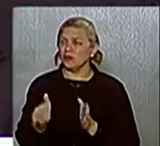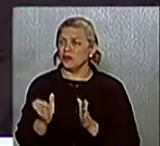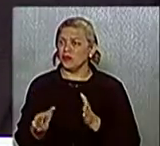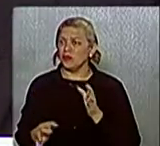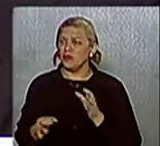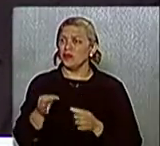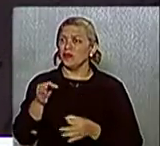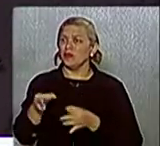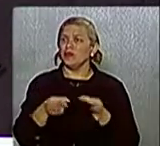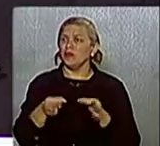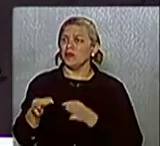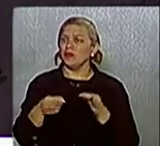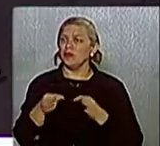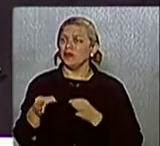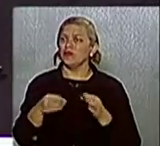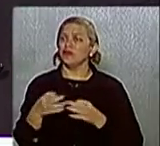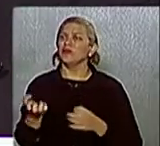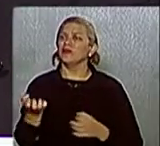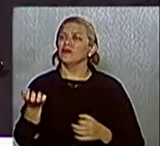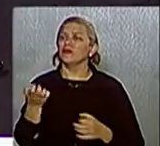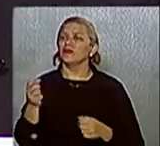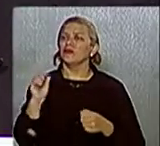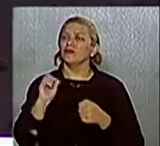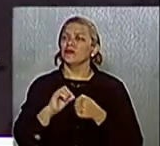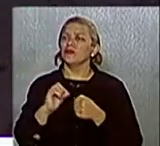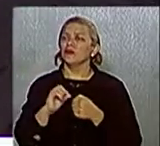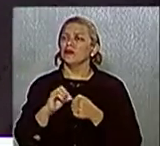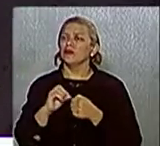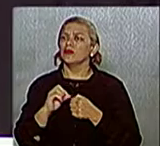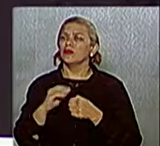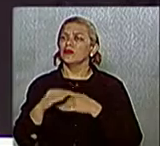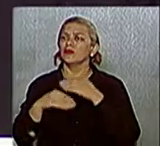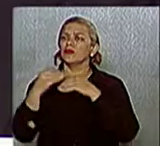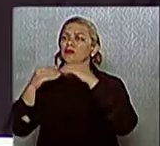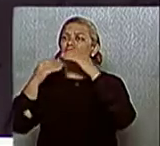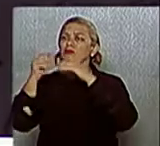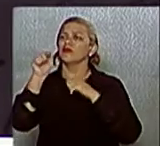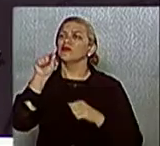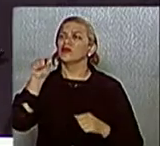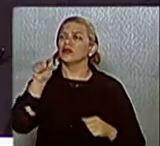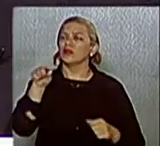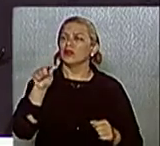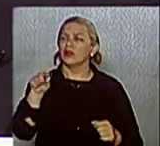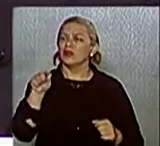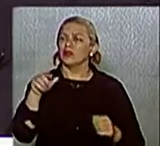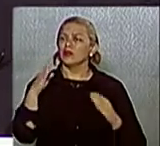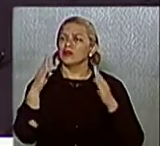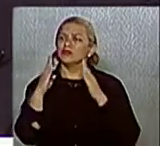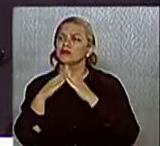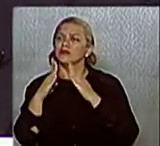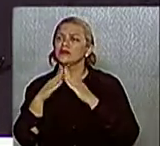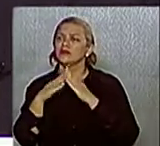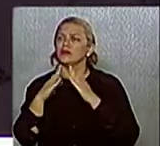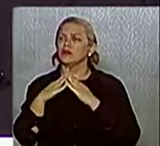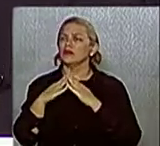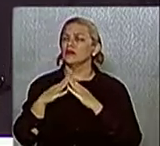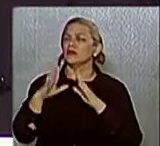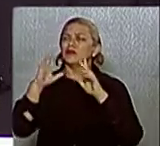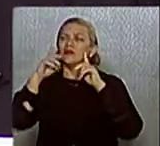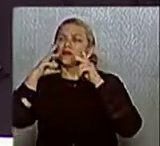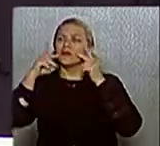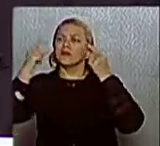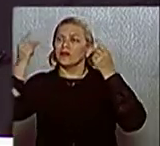queremos fazer a restauração e transformar lá na Casa do Artista, onde nós vamos levar para lá, aula